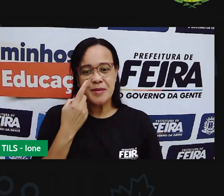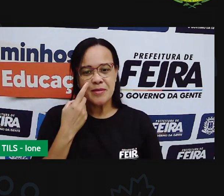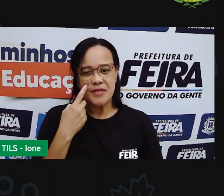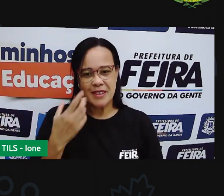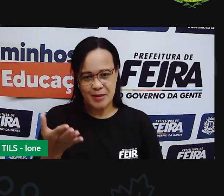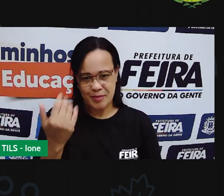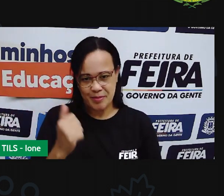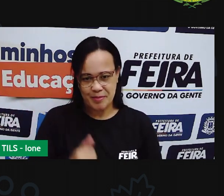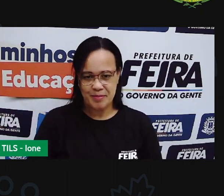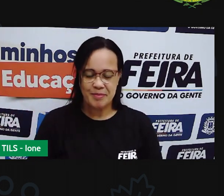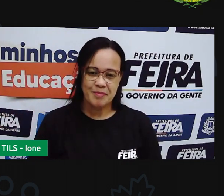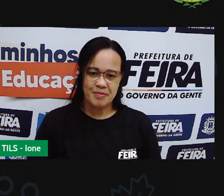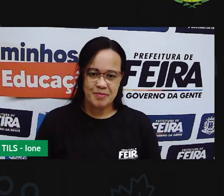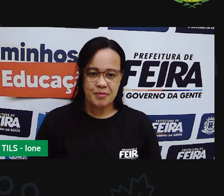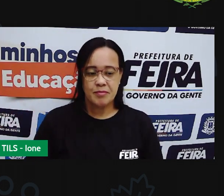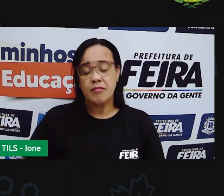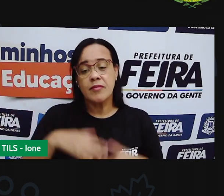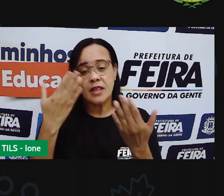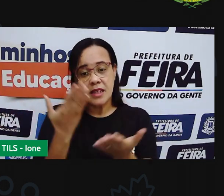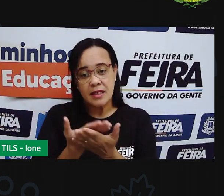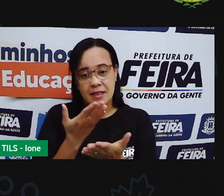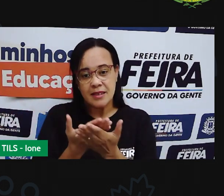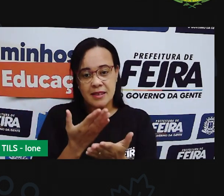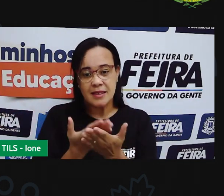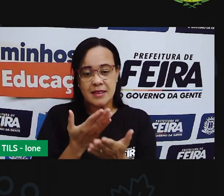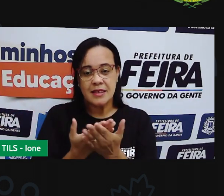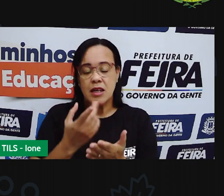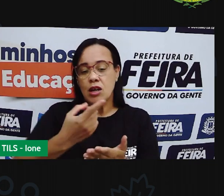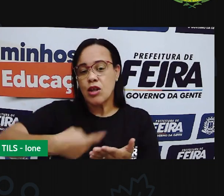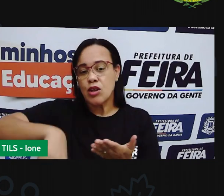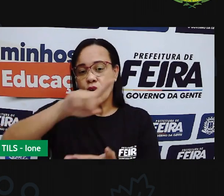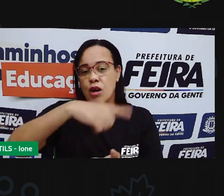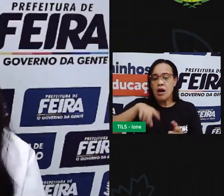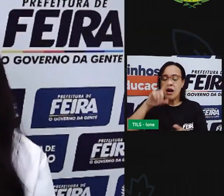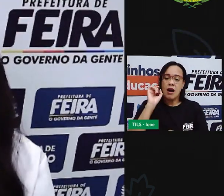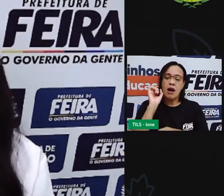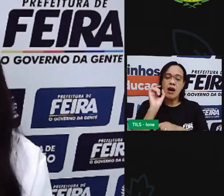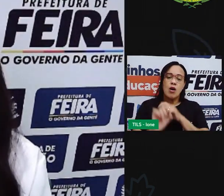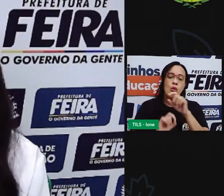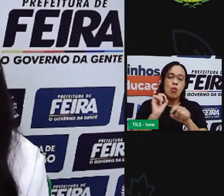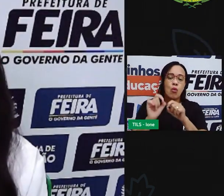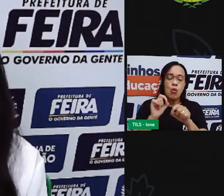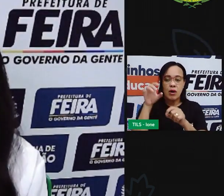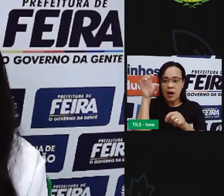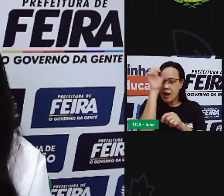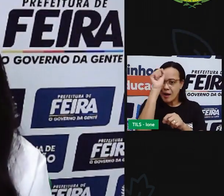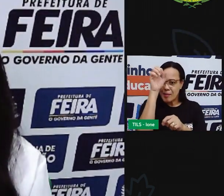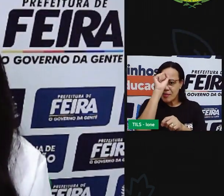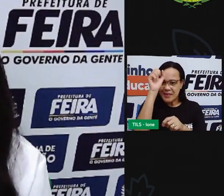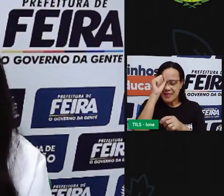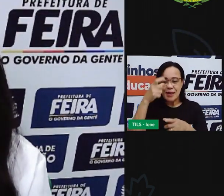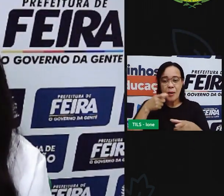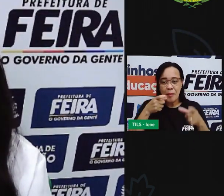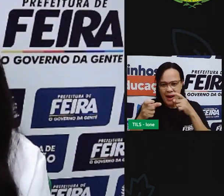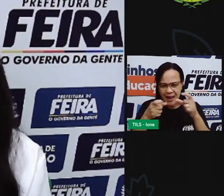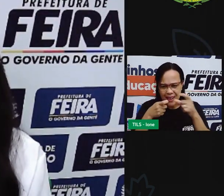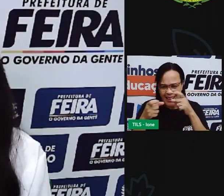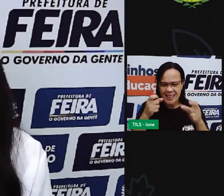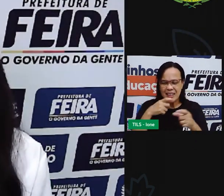Tá bom? Então, na aula de hoje. A gente aprendeu sobre os trava-língua.